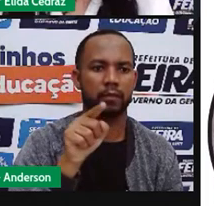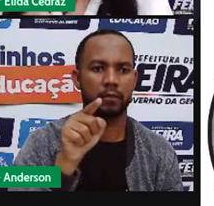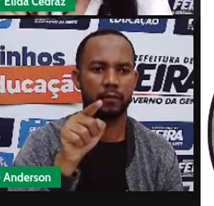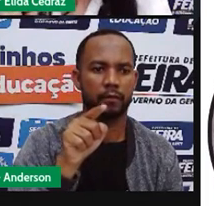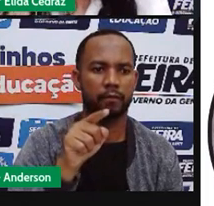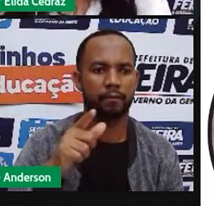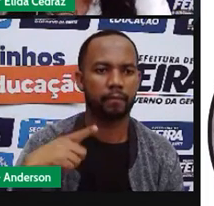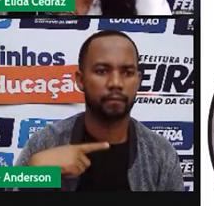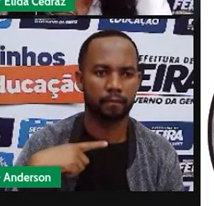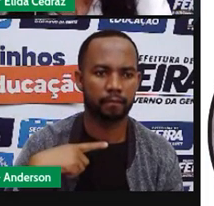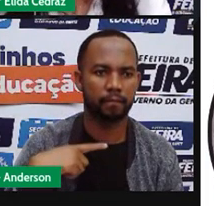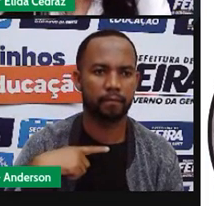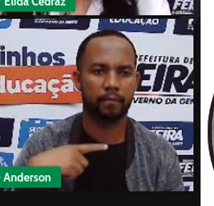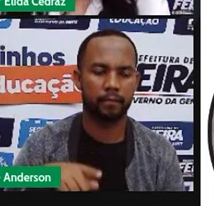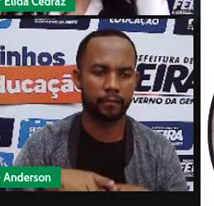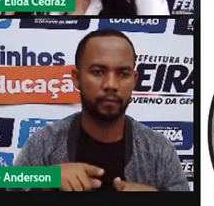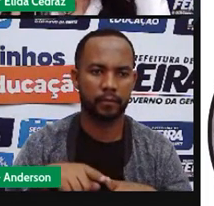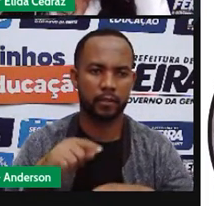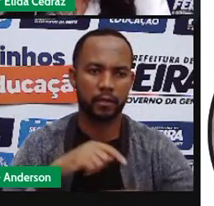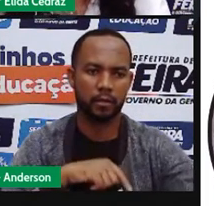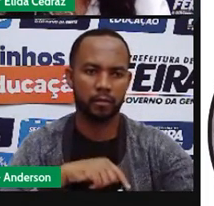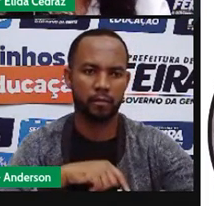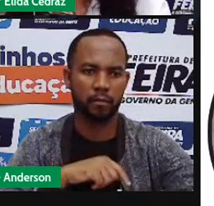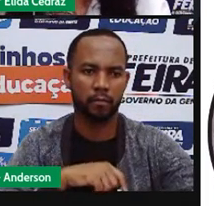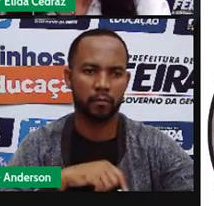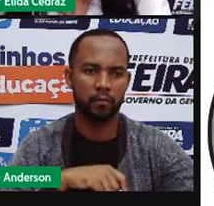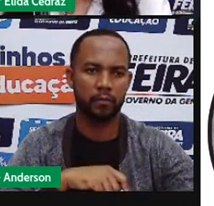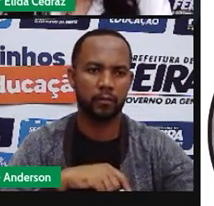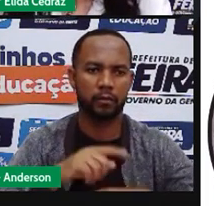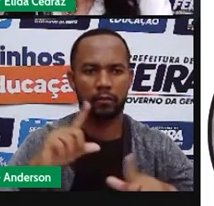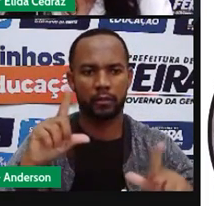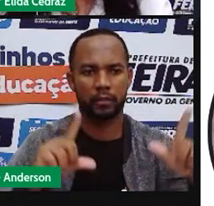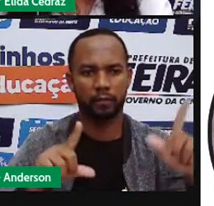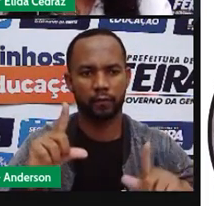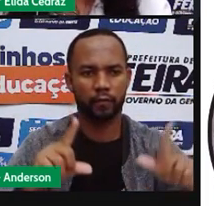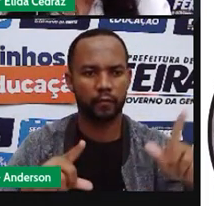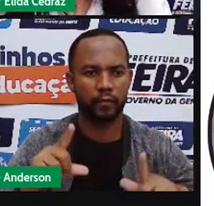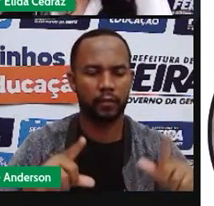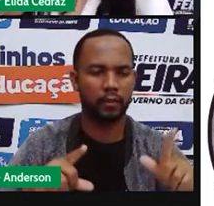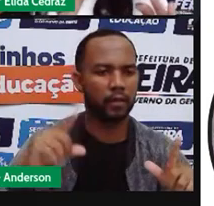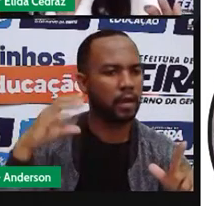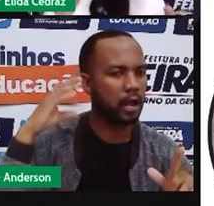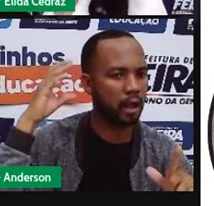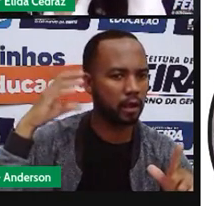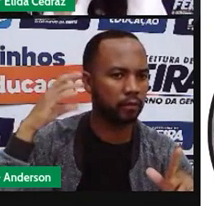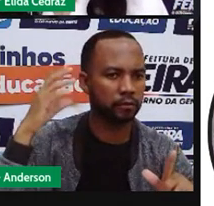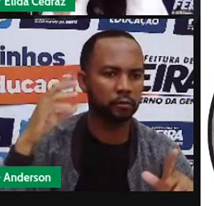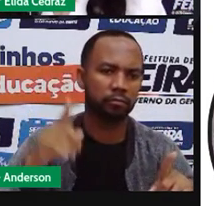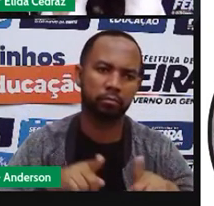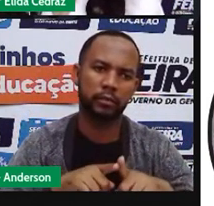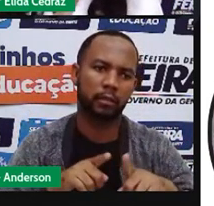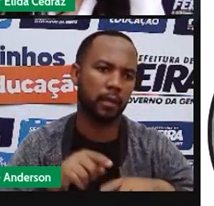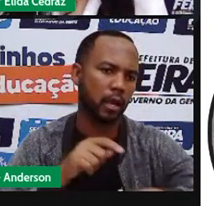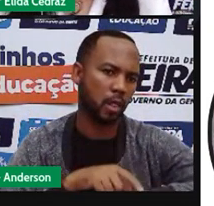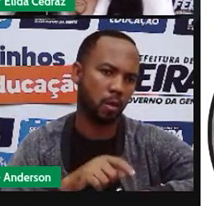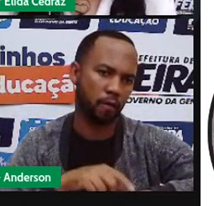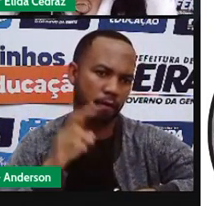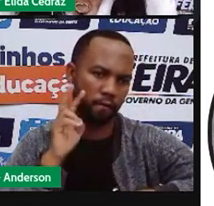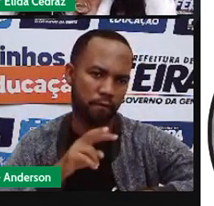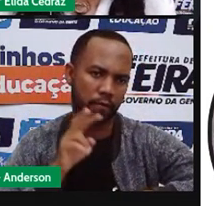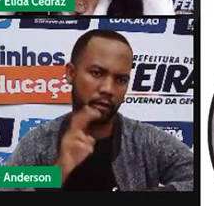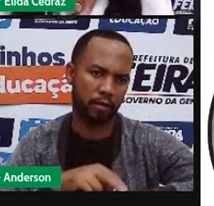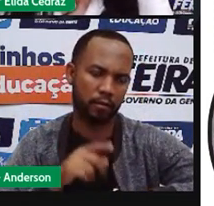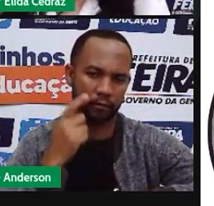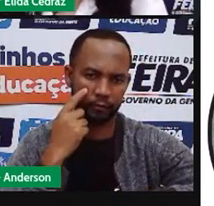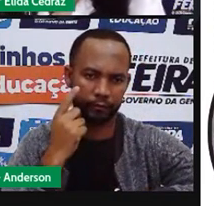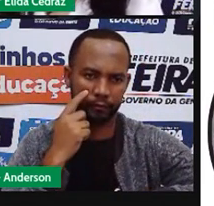celular no relógio do micro onda o da tv ou do rádio ele teria que observar a